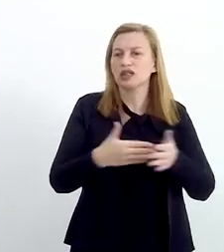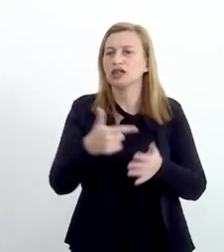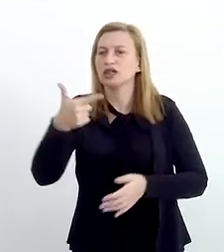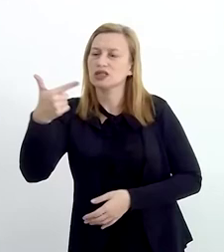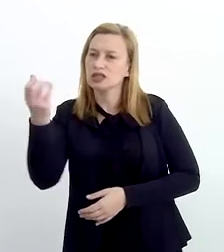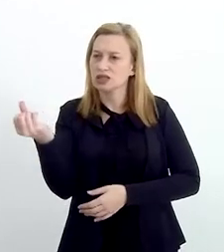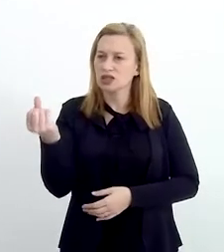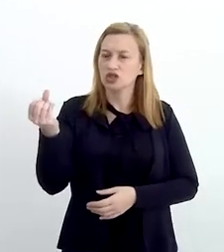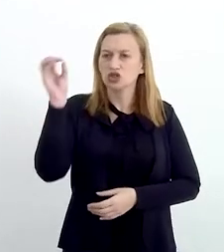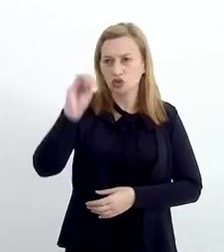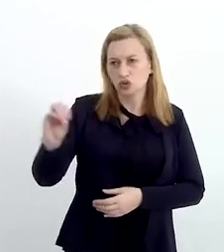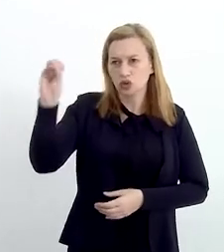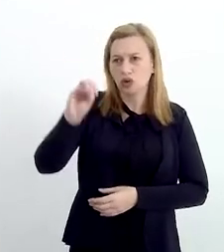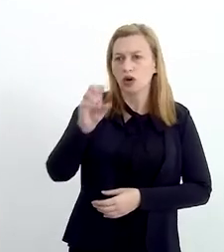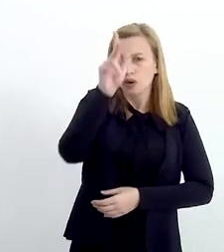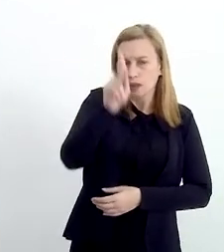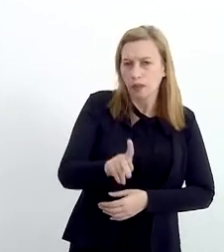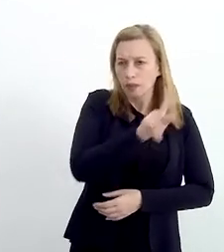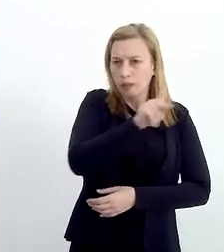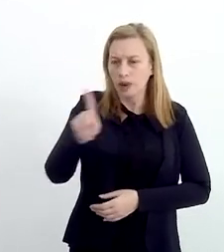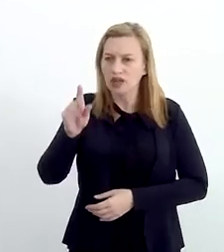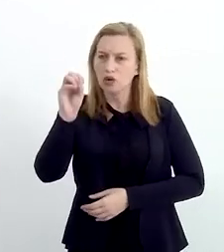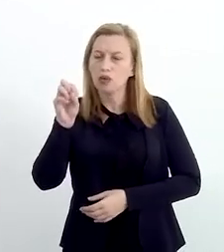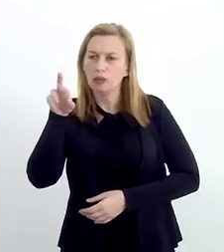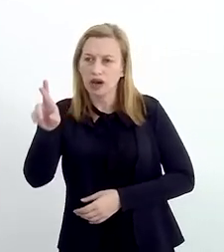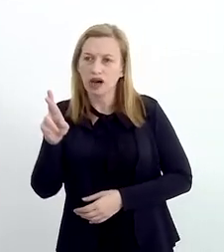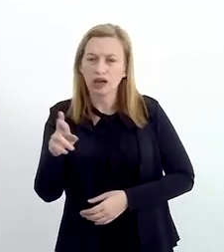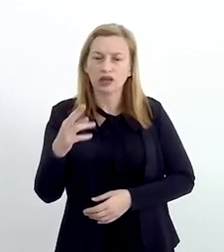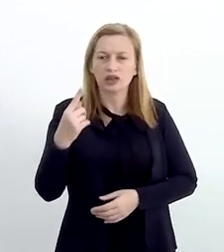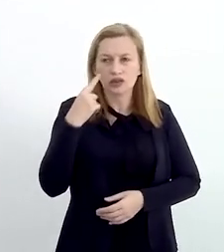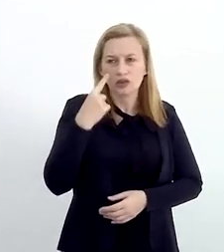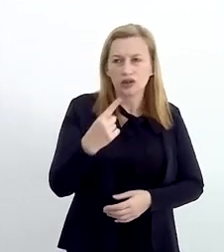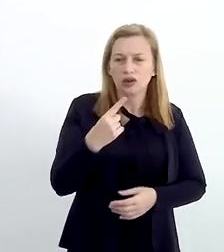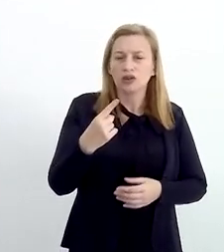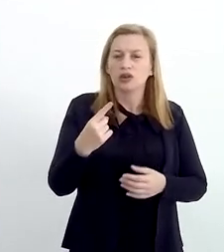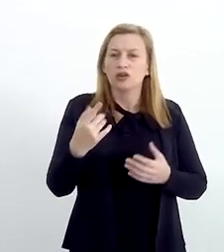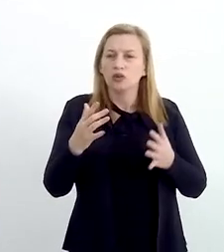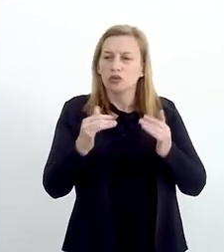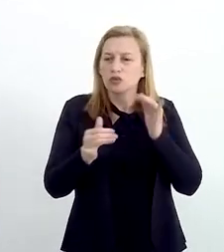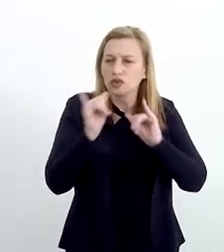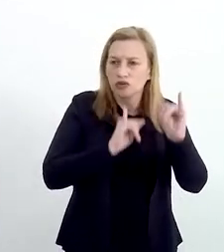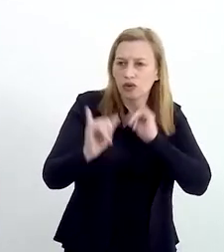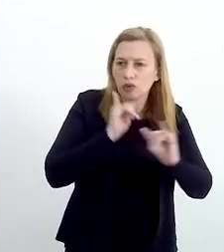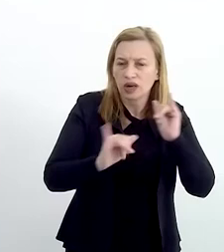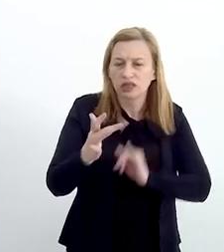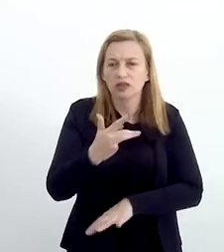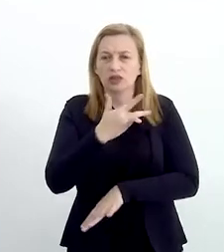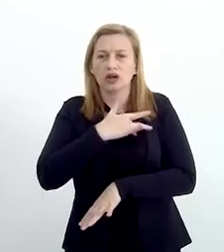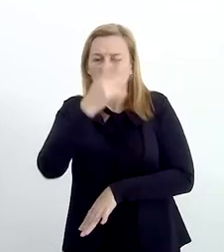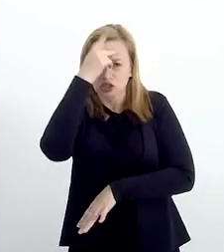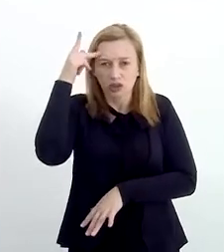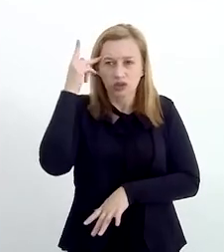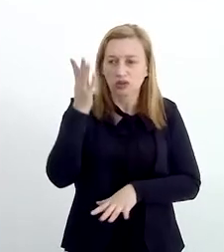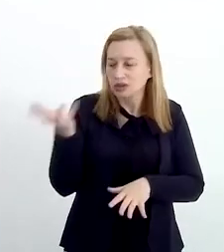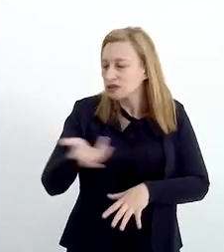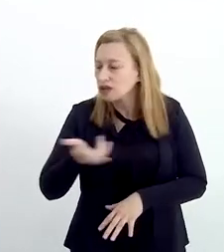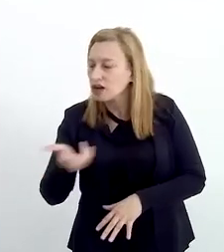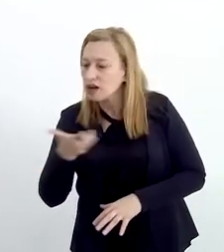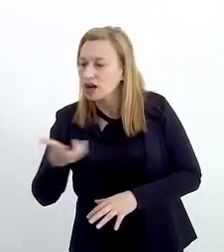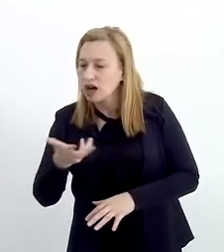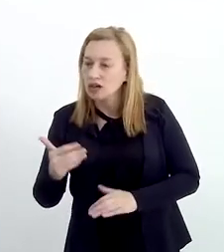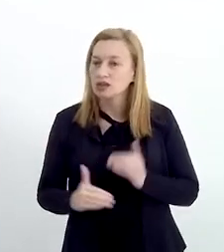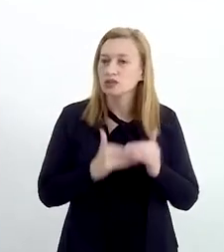de 12 a 16 de outubro. O padre Omar enxergou na Reciclotron uma maneira de tocar as pessoas de forma